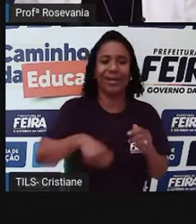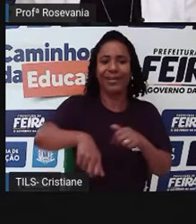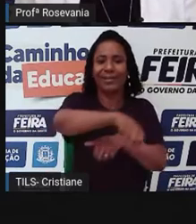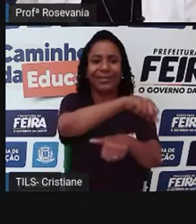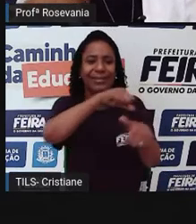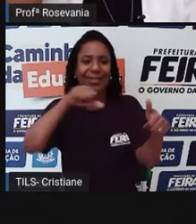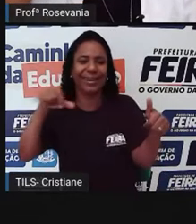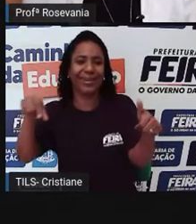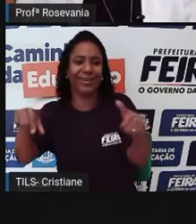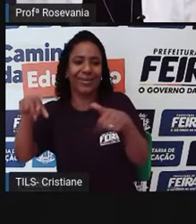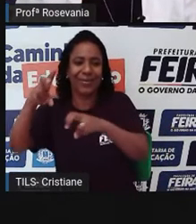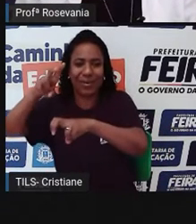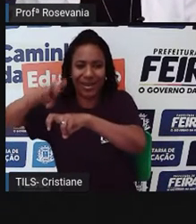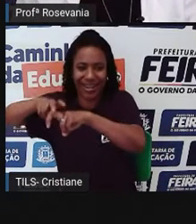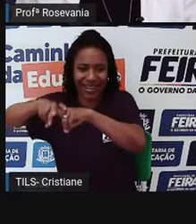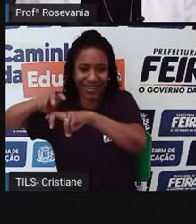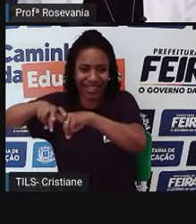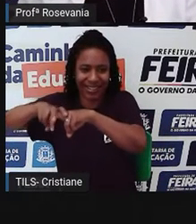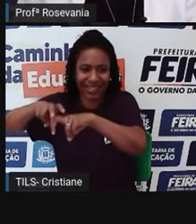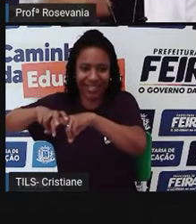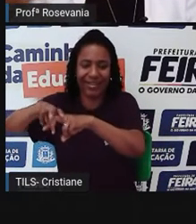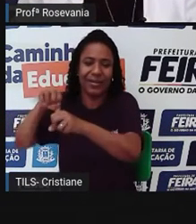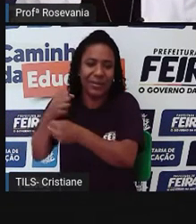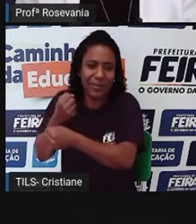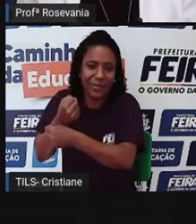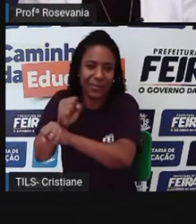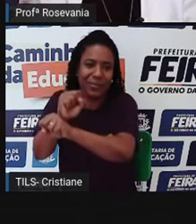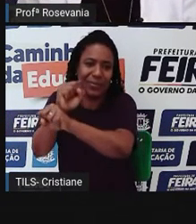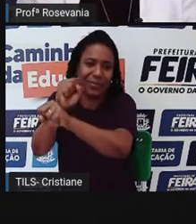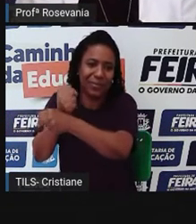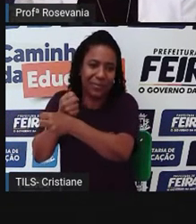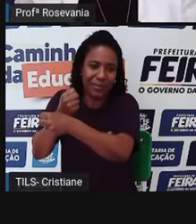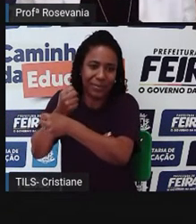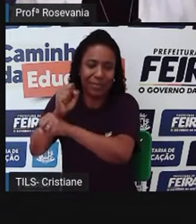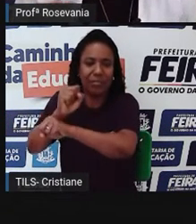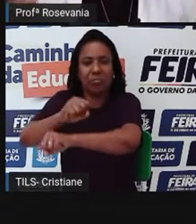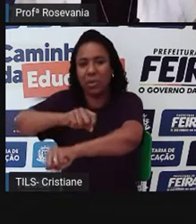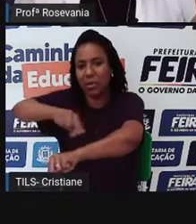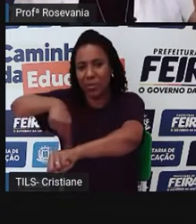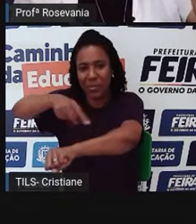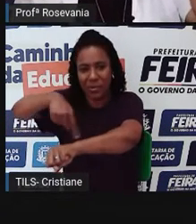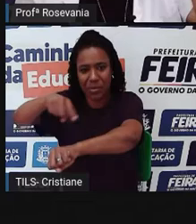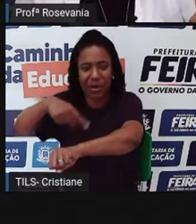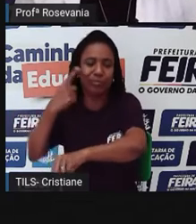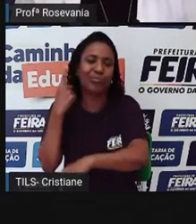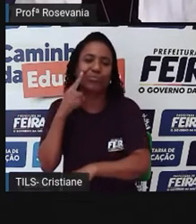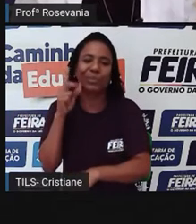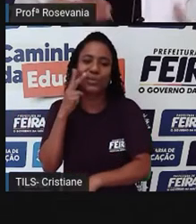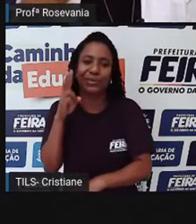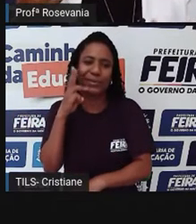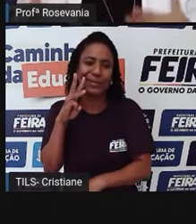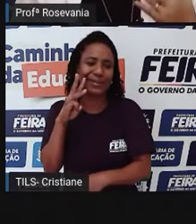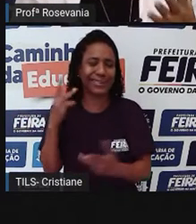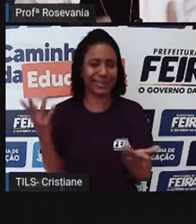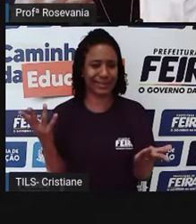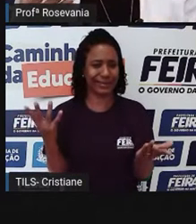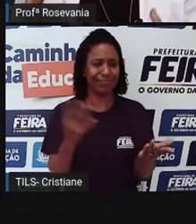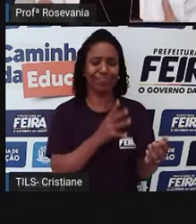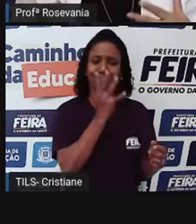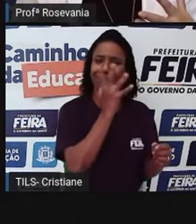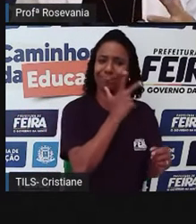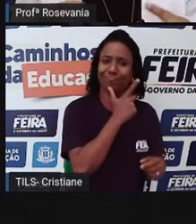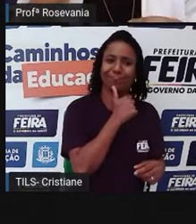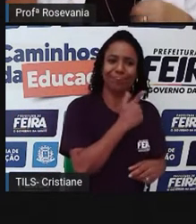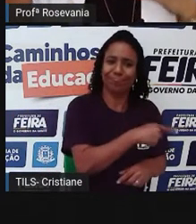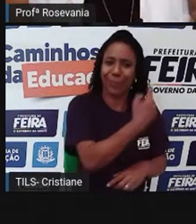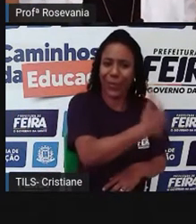para fazer, por exemplo, uma cadeira, demorava poucas horas, poucos dias para poder fazer isso. E ficava um pouco